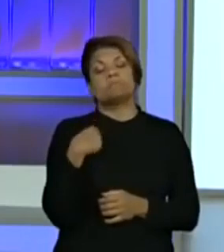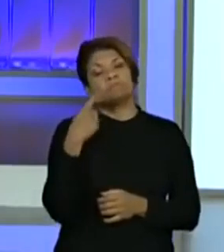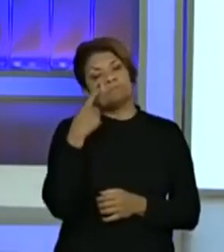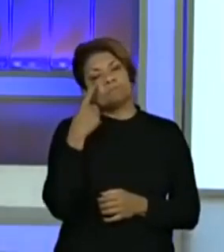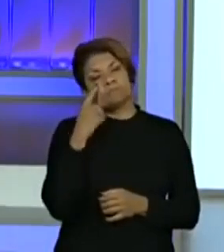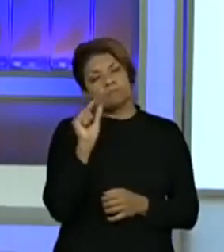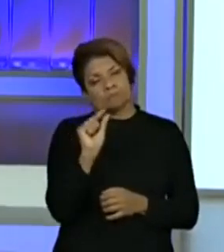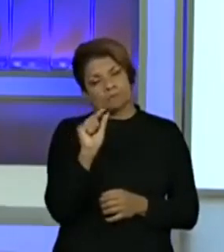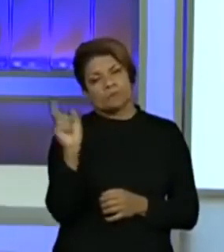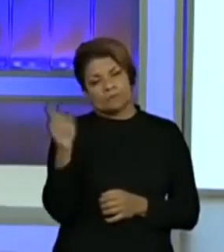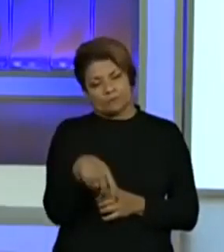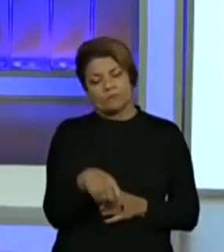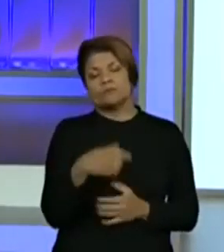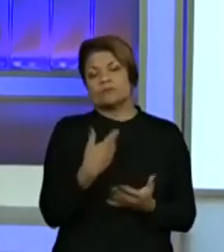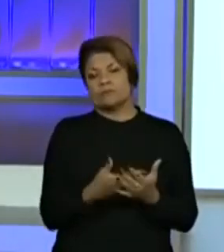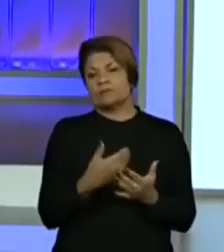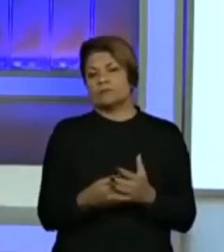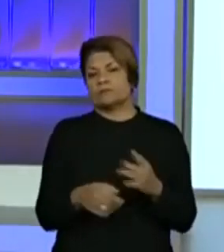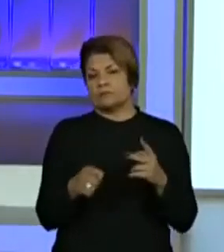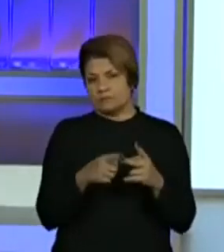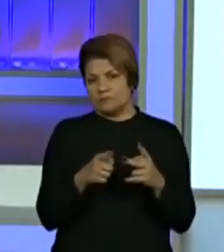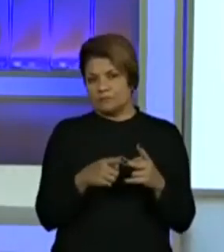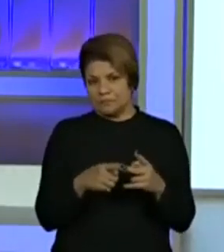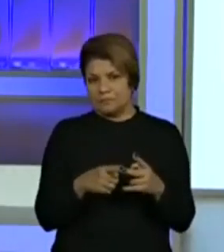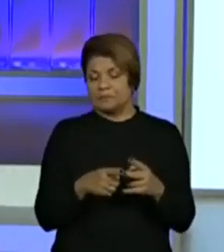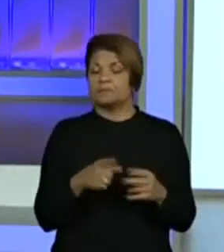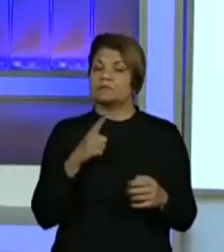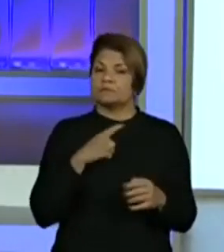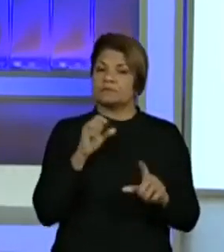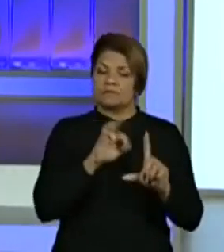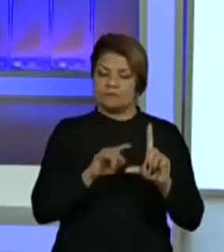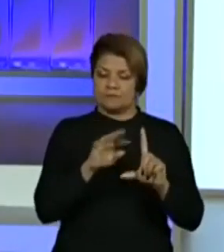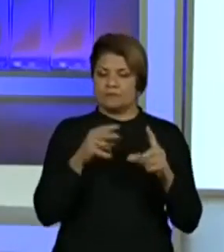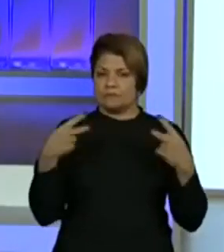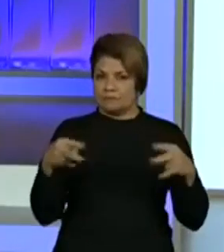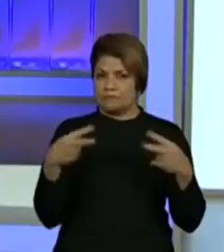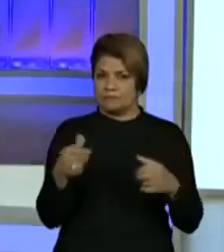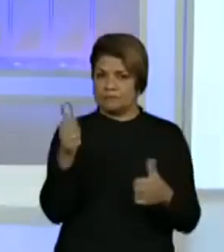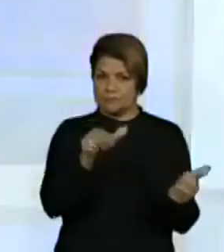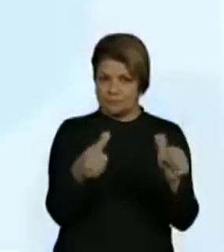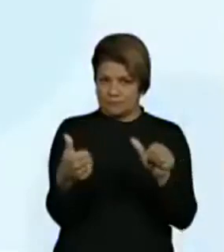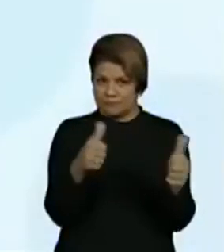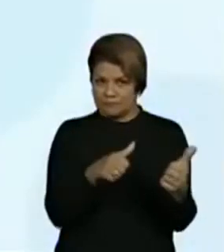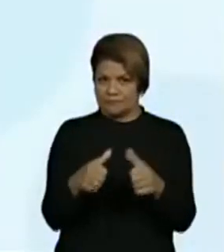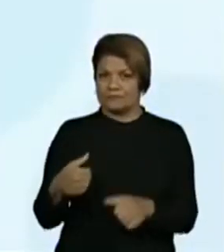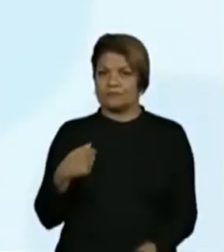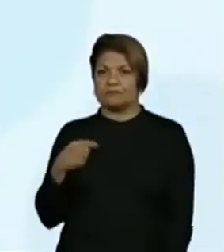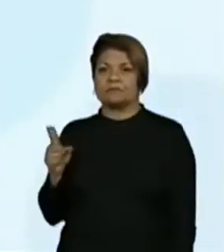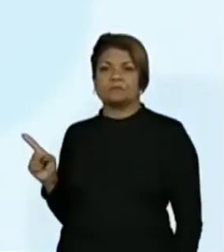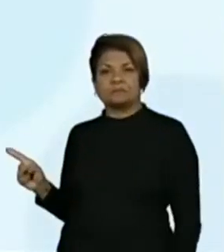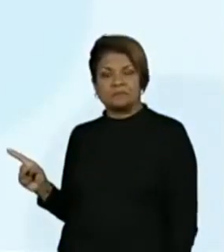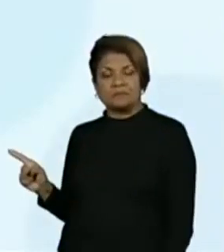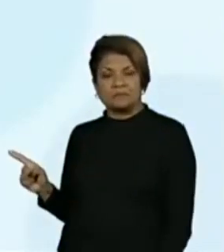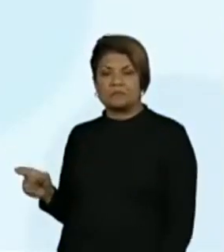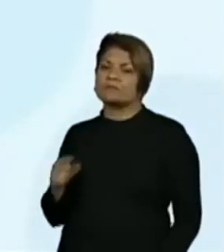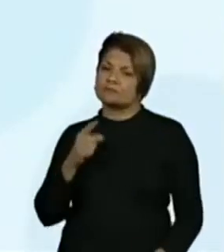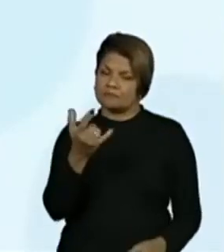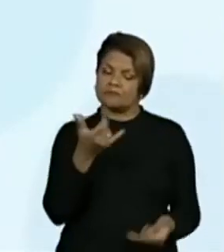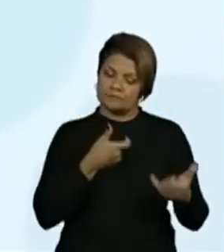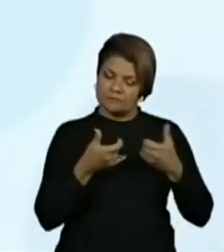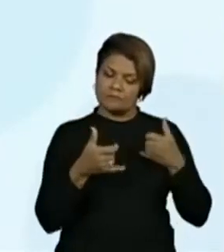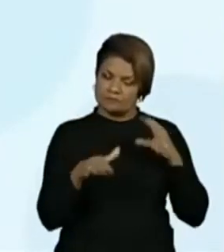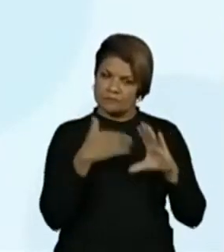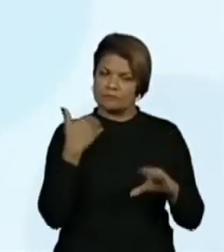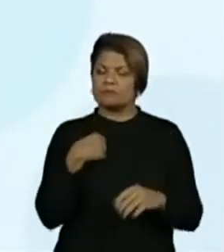instantes para a nossa aula dois. mas temos a tela de avaliação aqui para você. Opa! Diga o que achou da